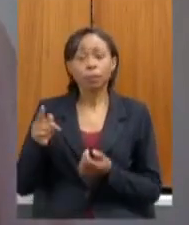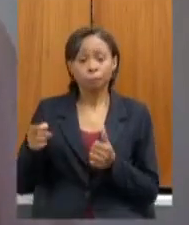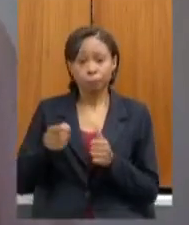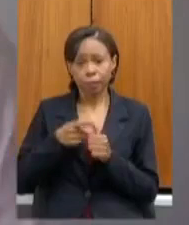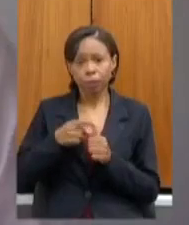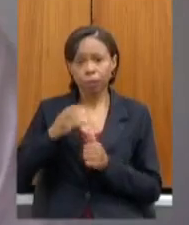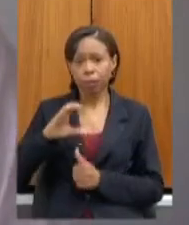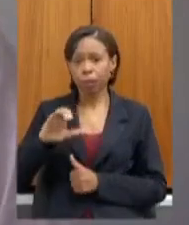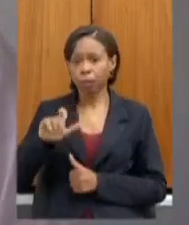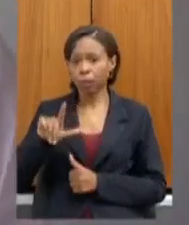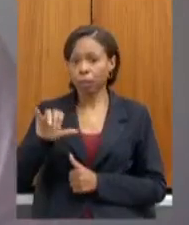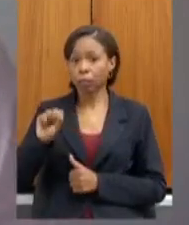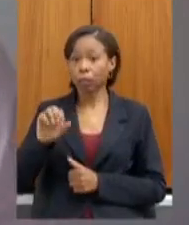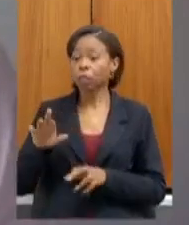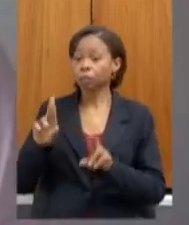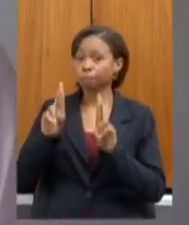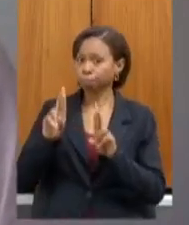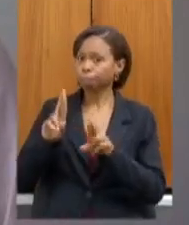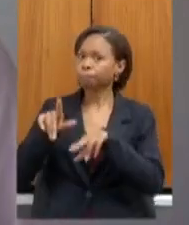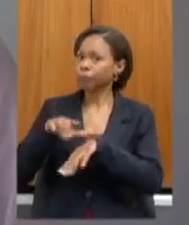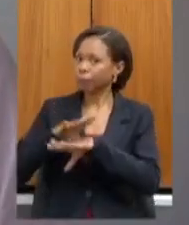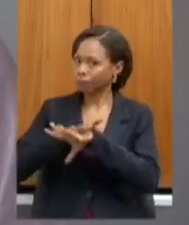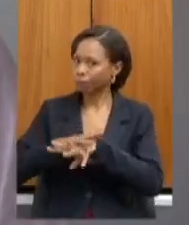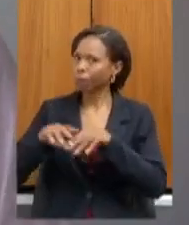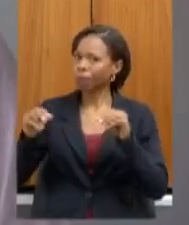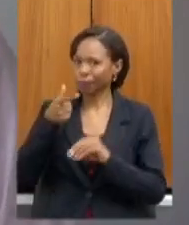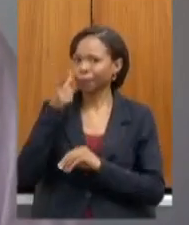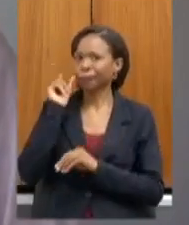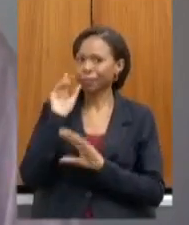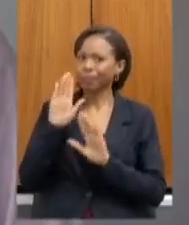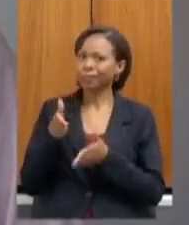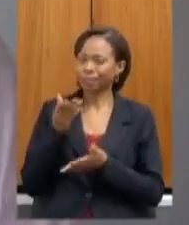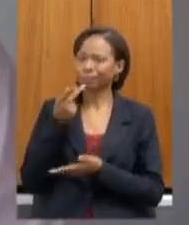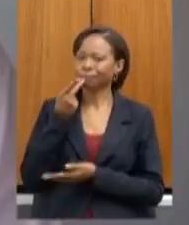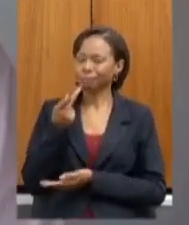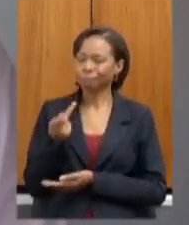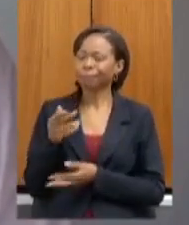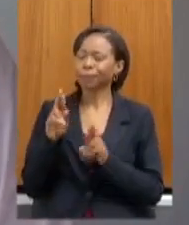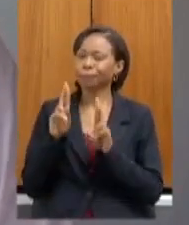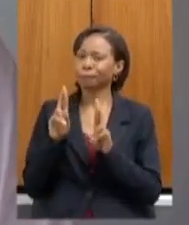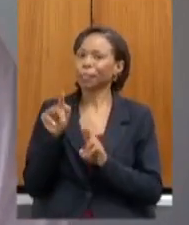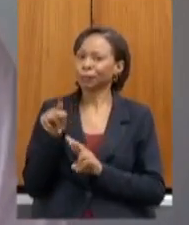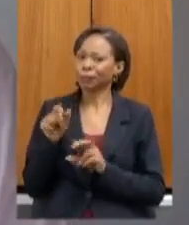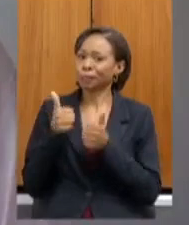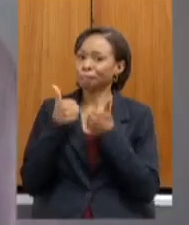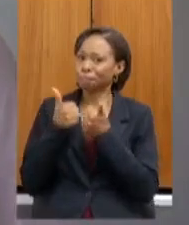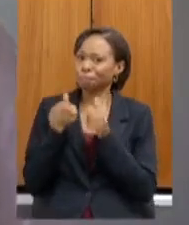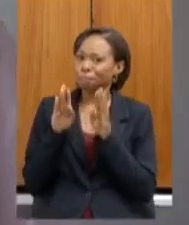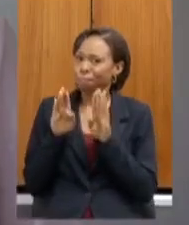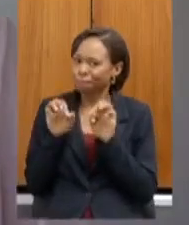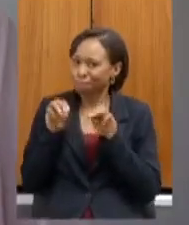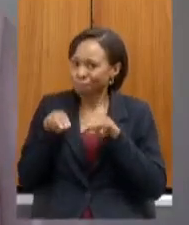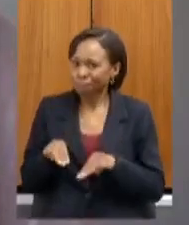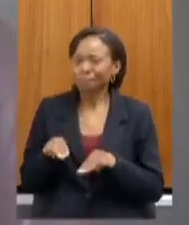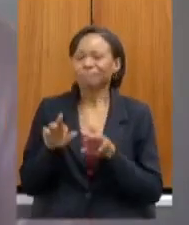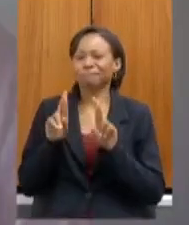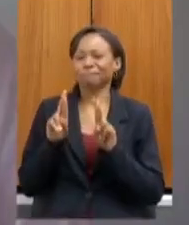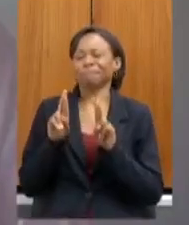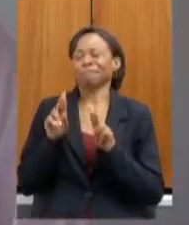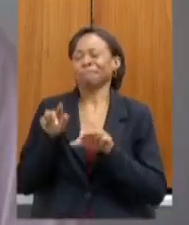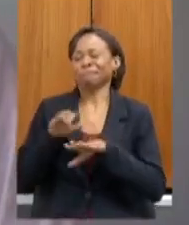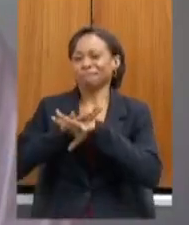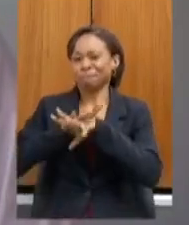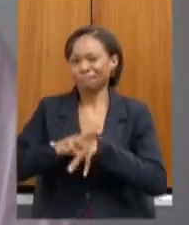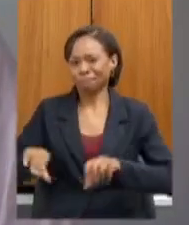torcendo pela sua recuperação nos falamos ontem espero que esteja bem vamos nos falando que estou torcendo para que